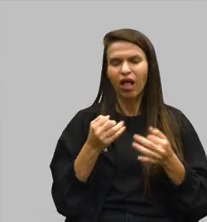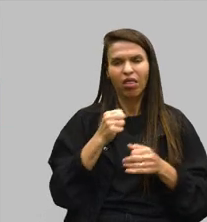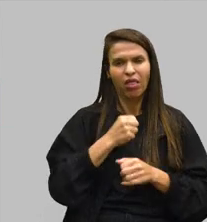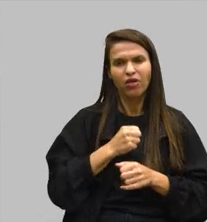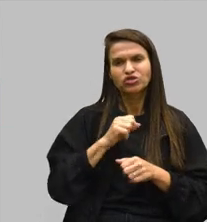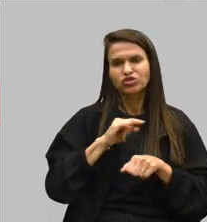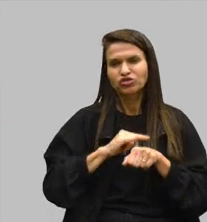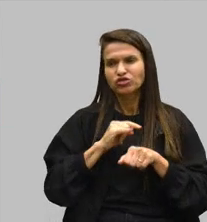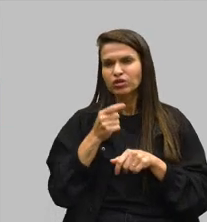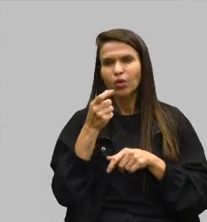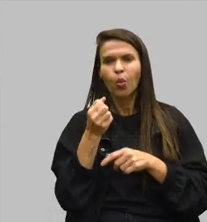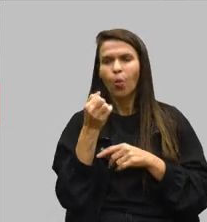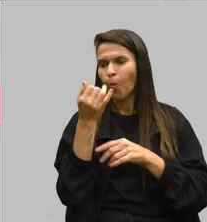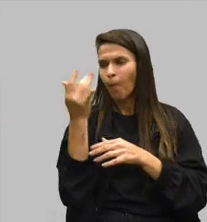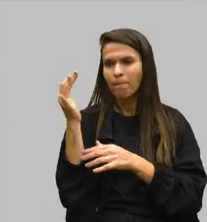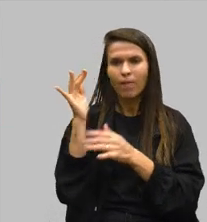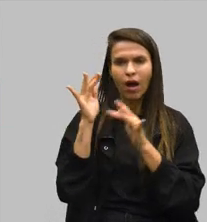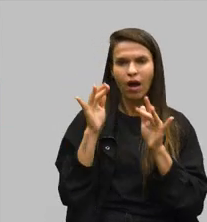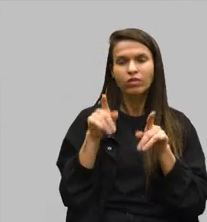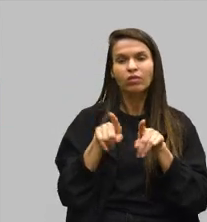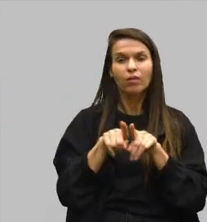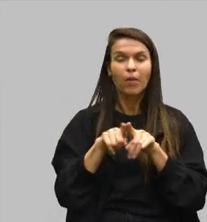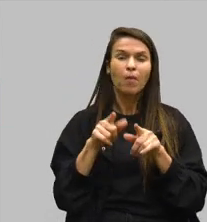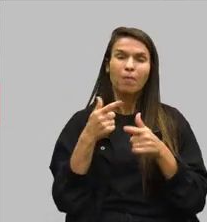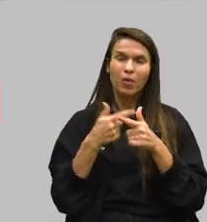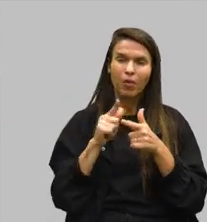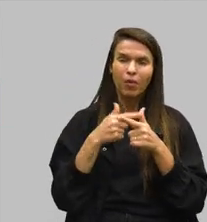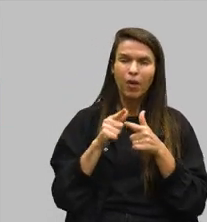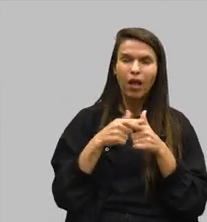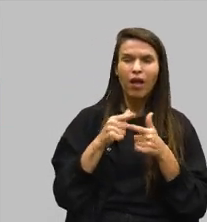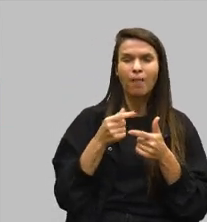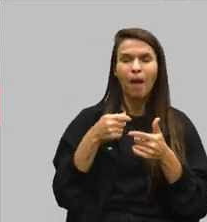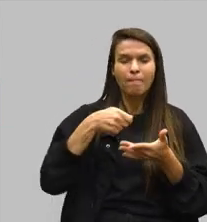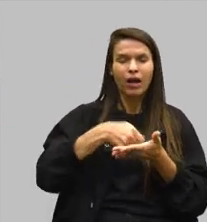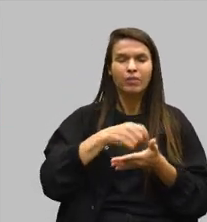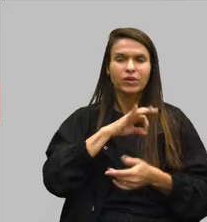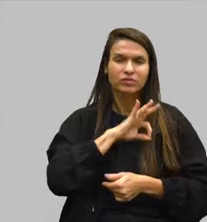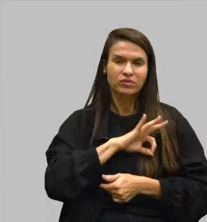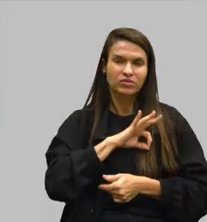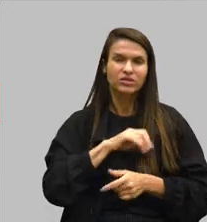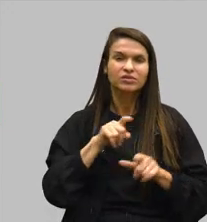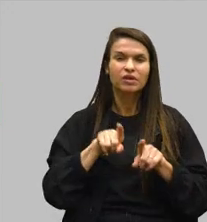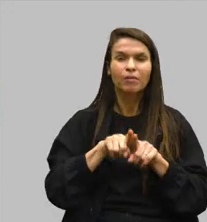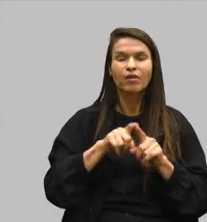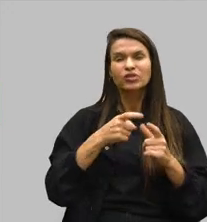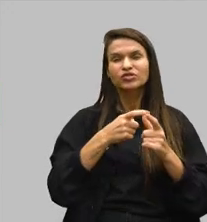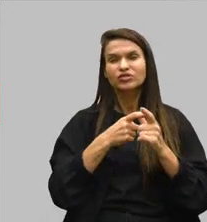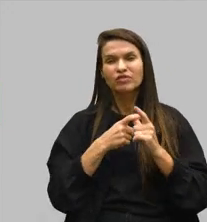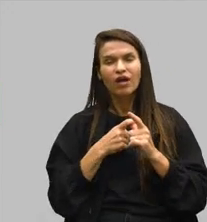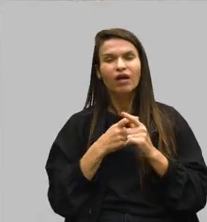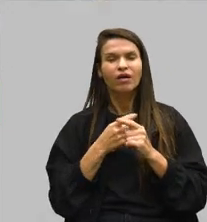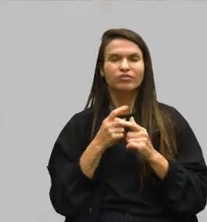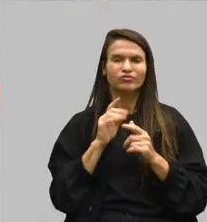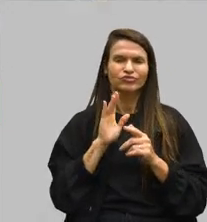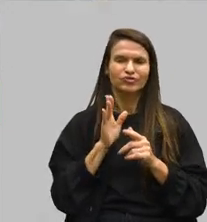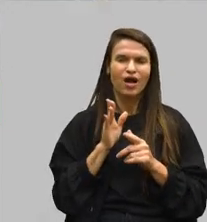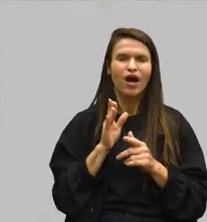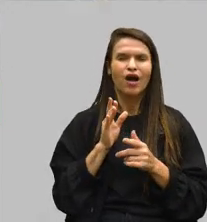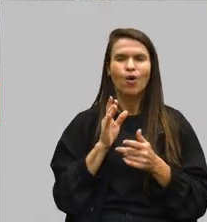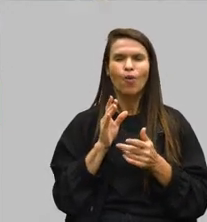Problema com relação à questão de pagamento e com relação à dívida, aquela velha forma de atuação que o